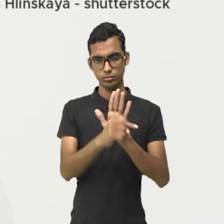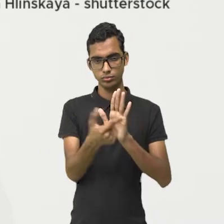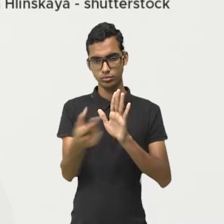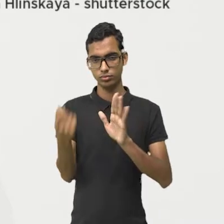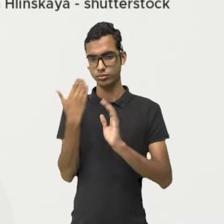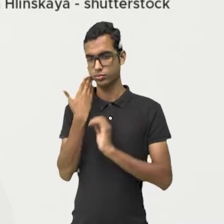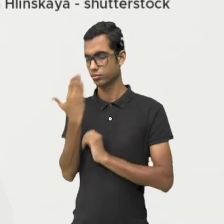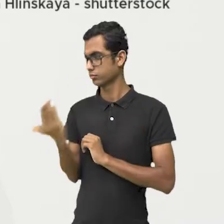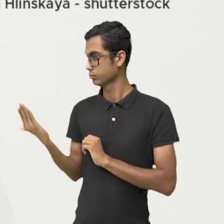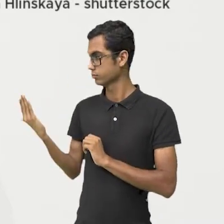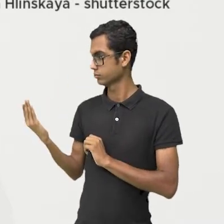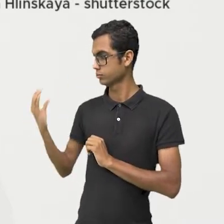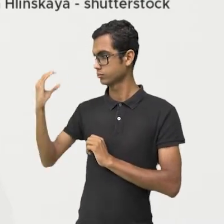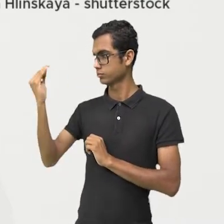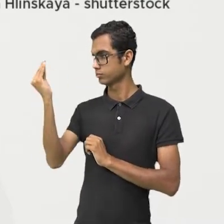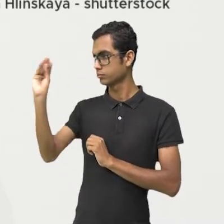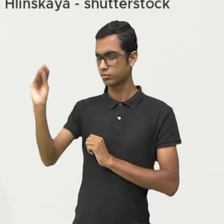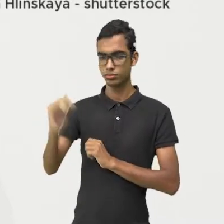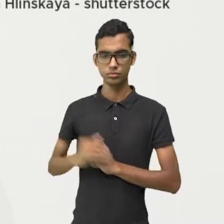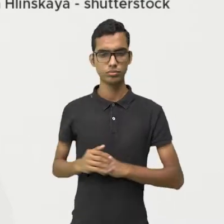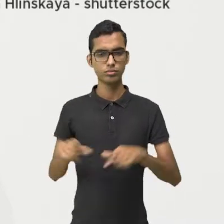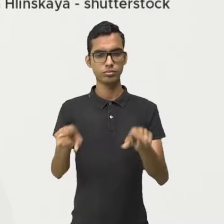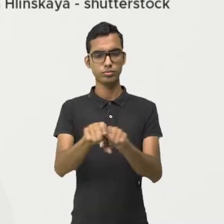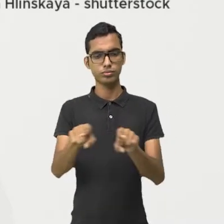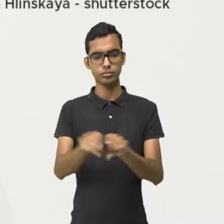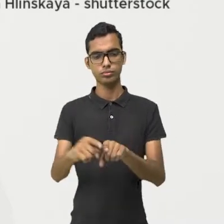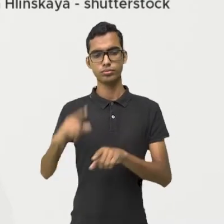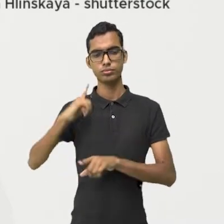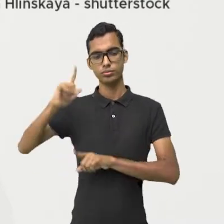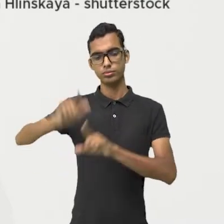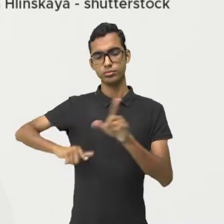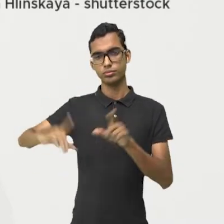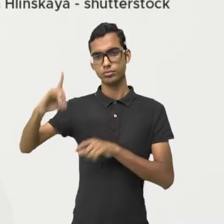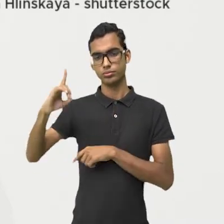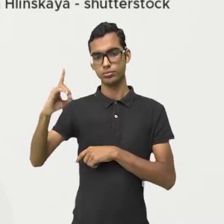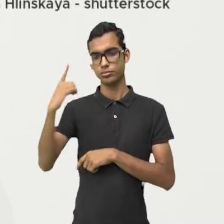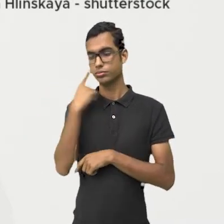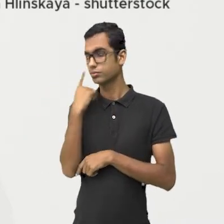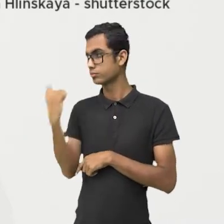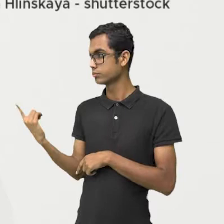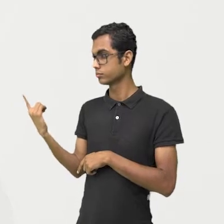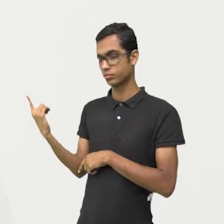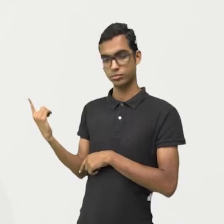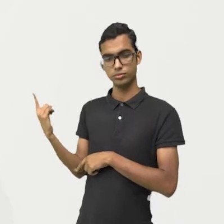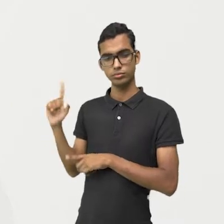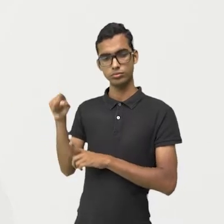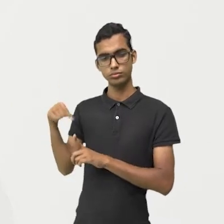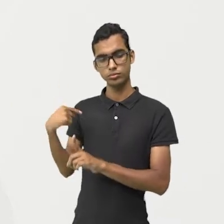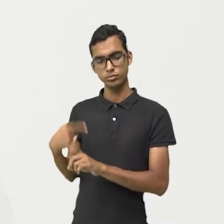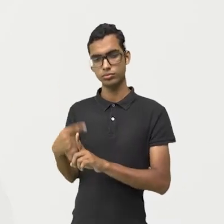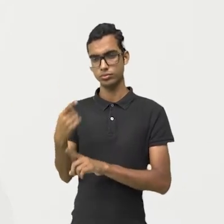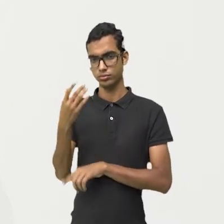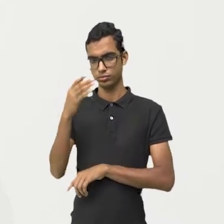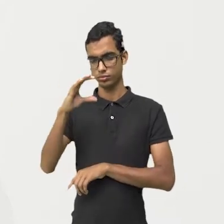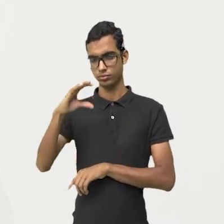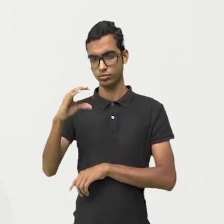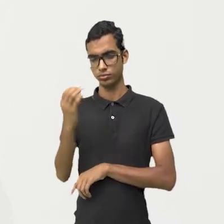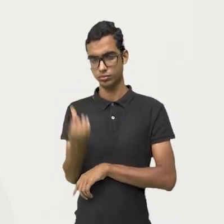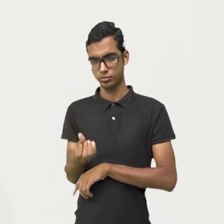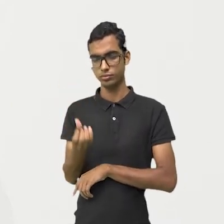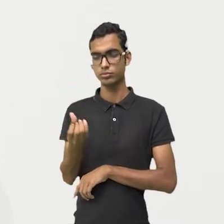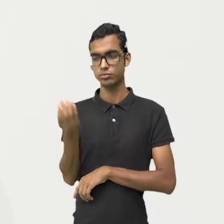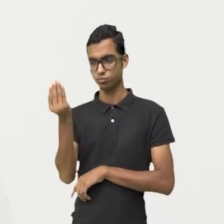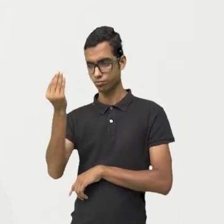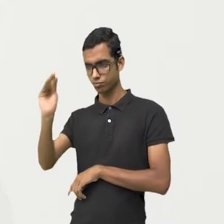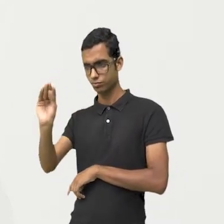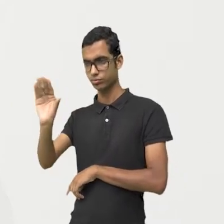cima. Letra C. Na letra D deu mais 6. Na está aqui. na outra. Mais 6. Está